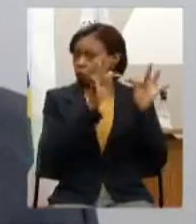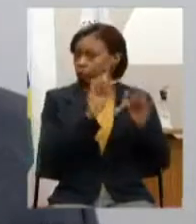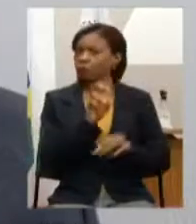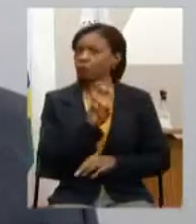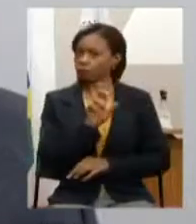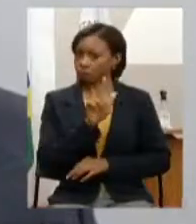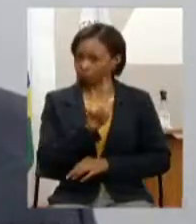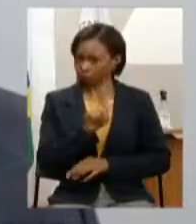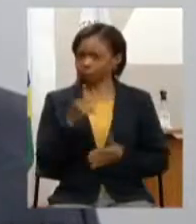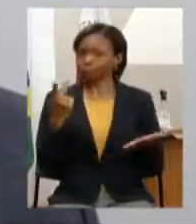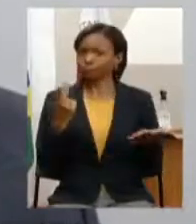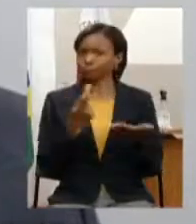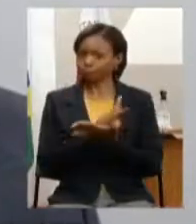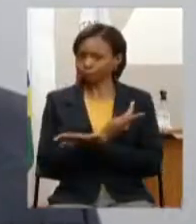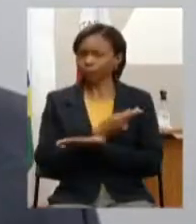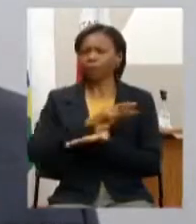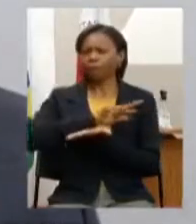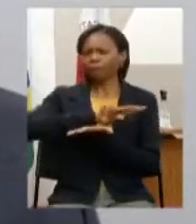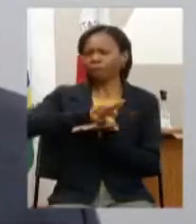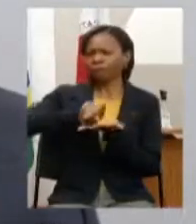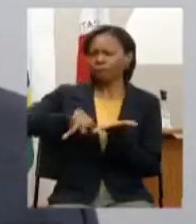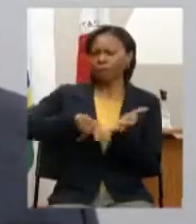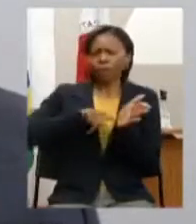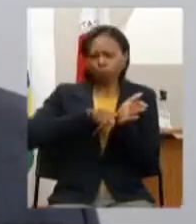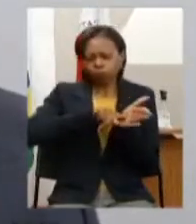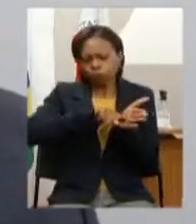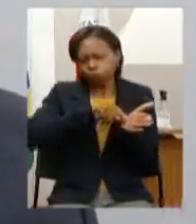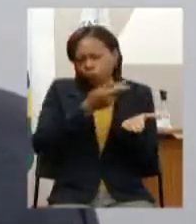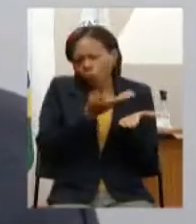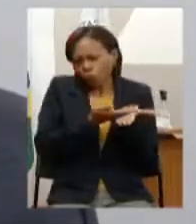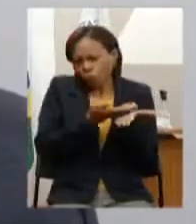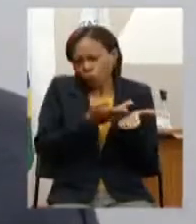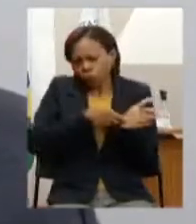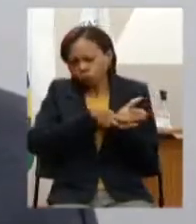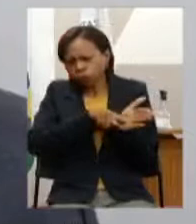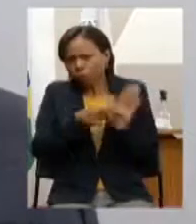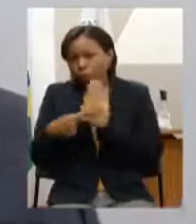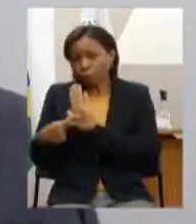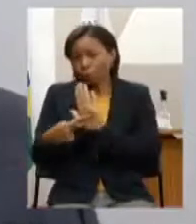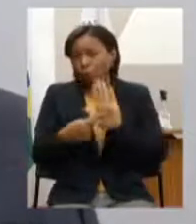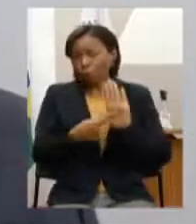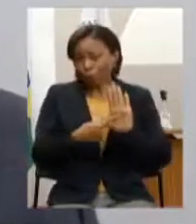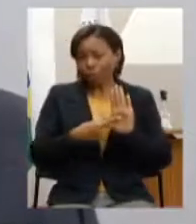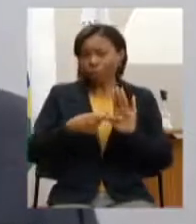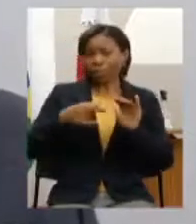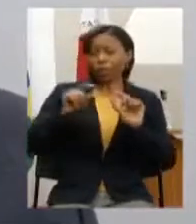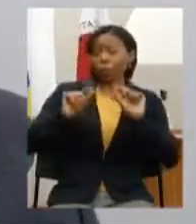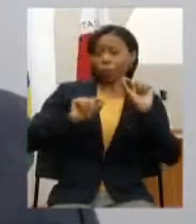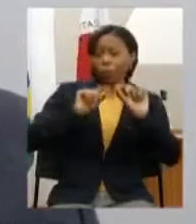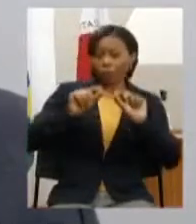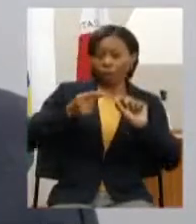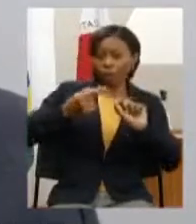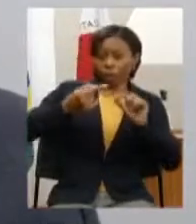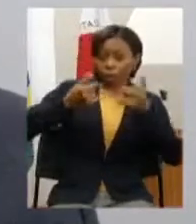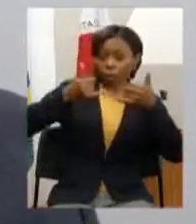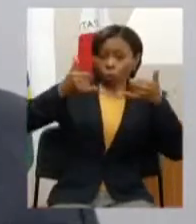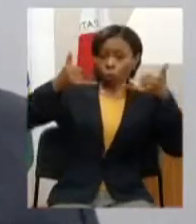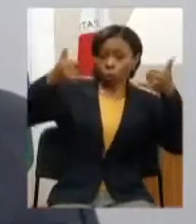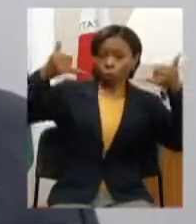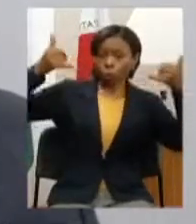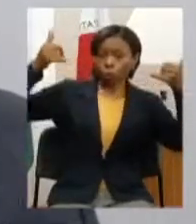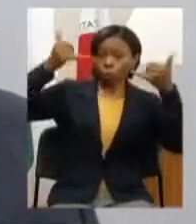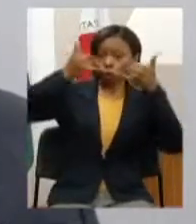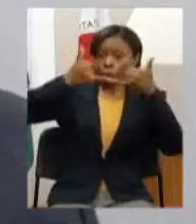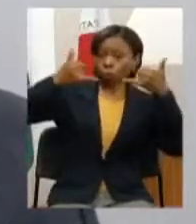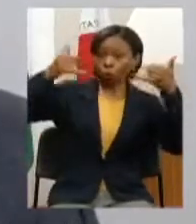estudos apontam para os efeitos perversos das ondas eletromagnéticas de transmissão